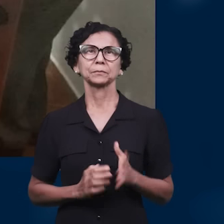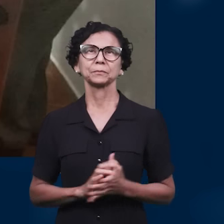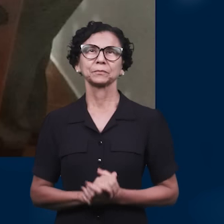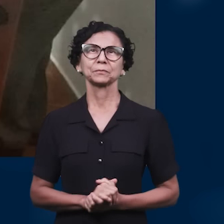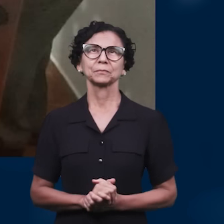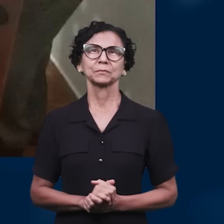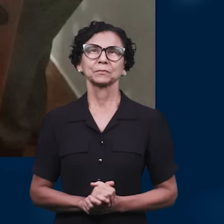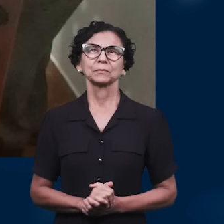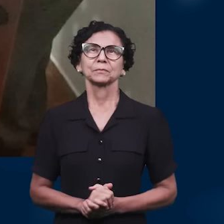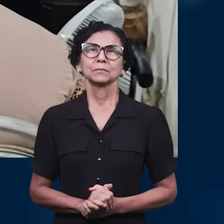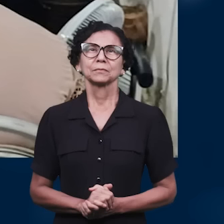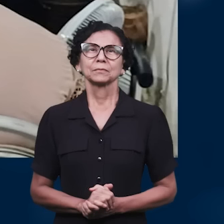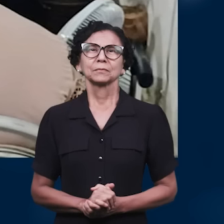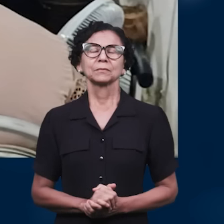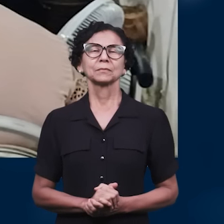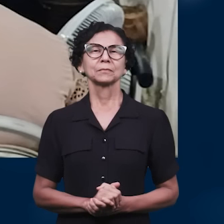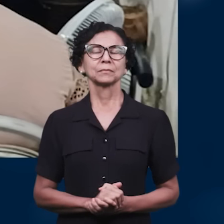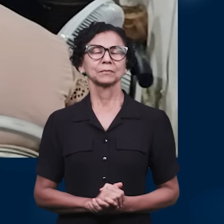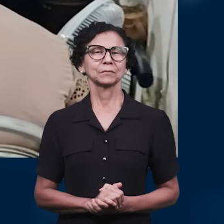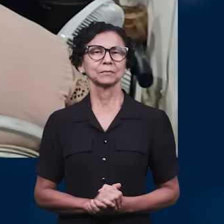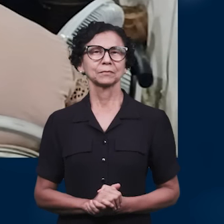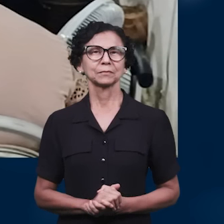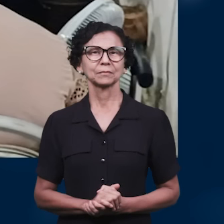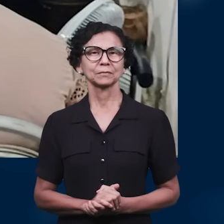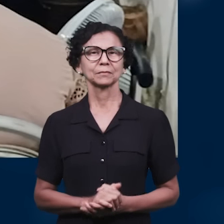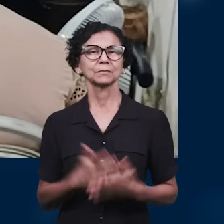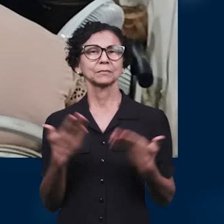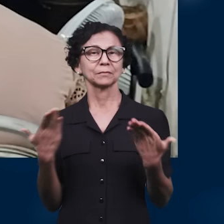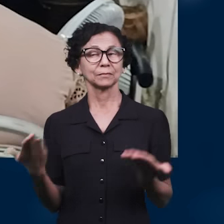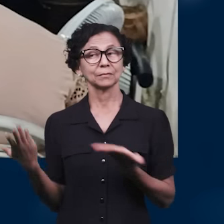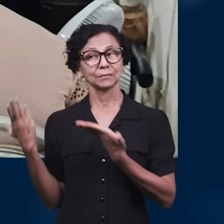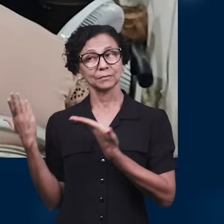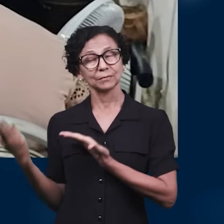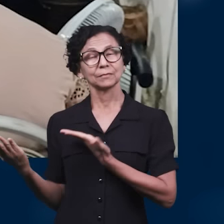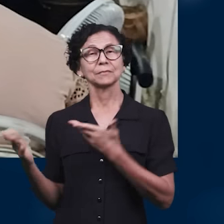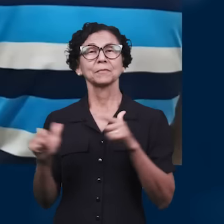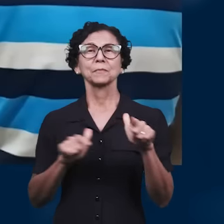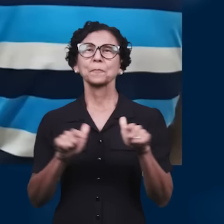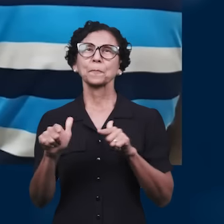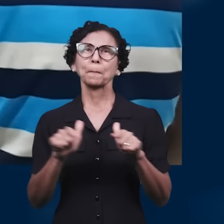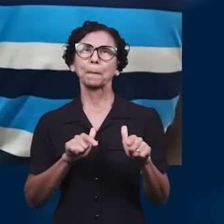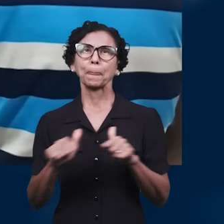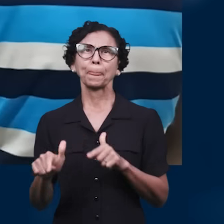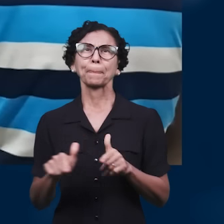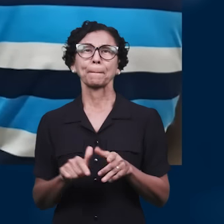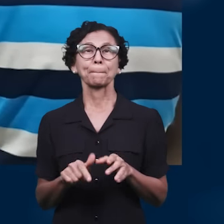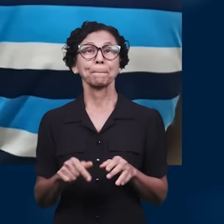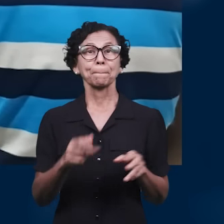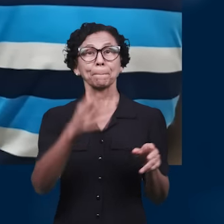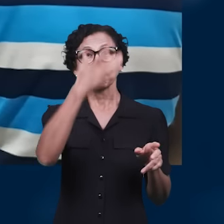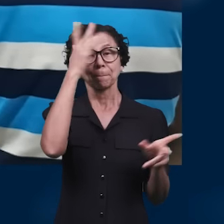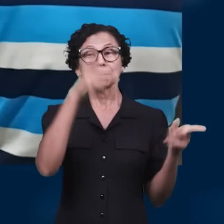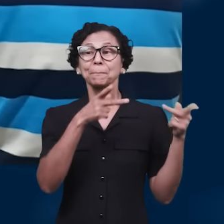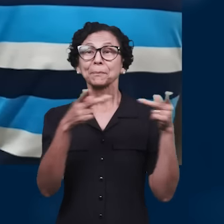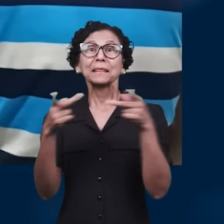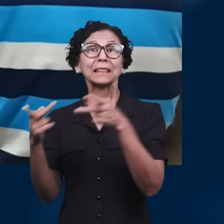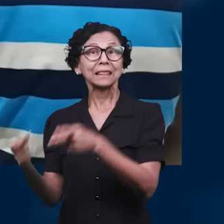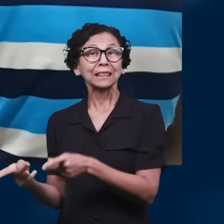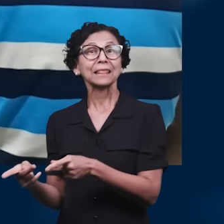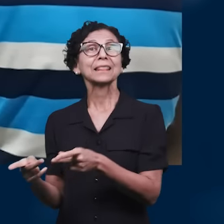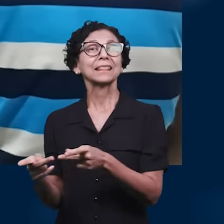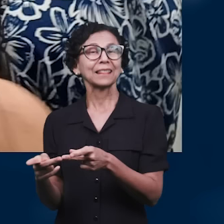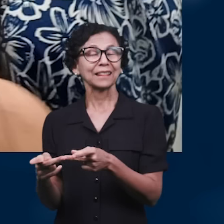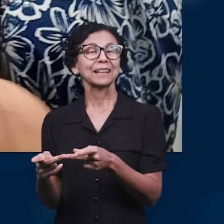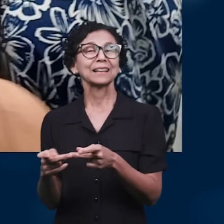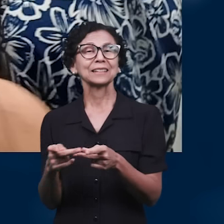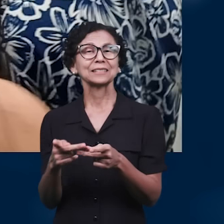e também no bairro Itapuca. Estes trabalhos vêm agregando vários visitantes a cada culto, os